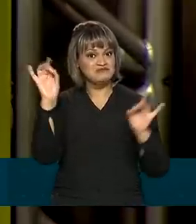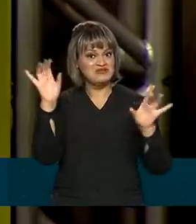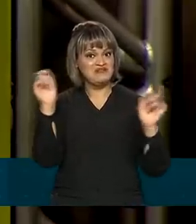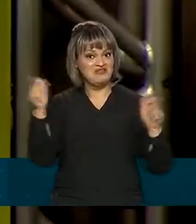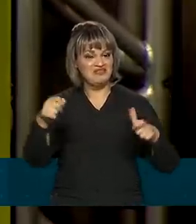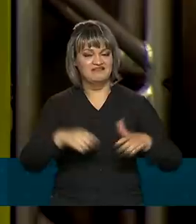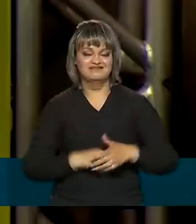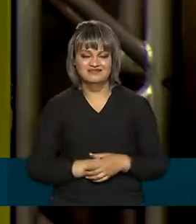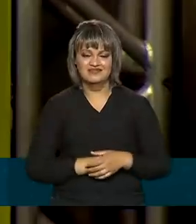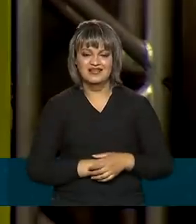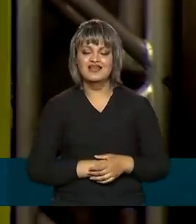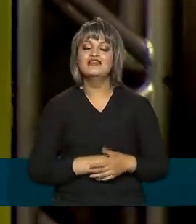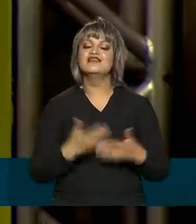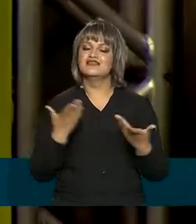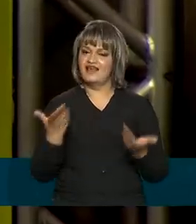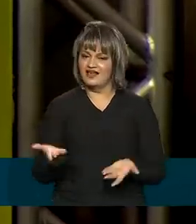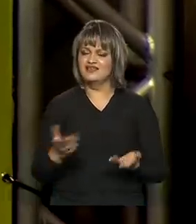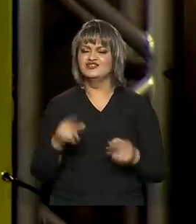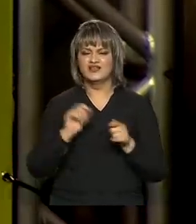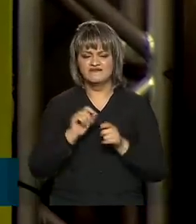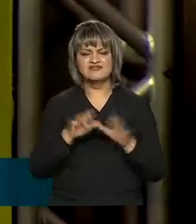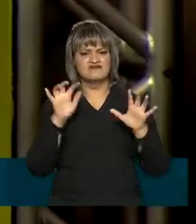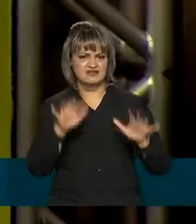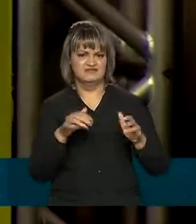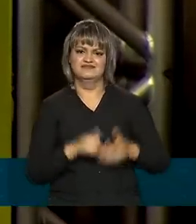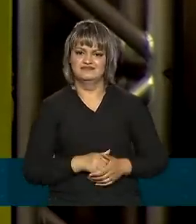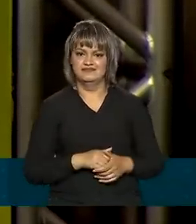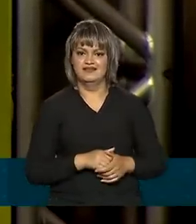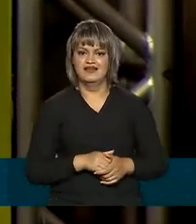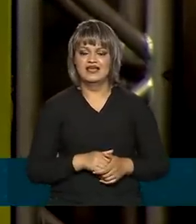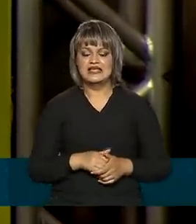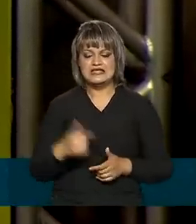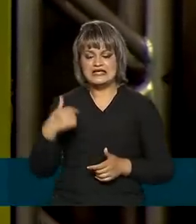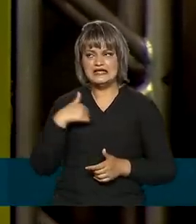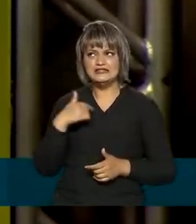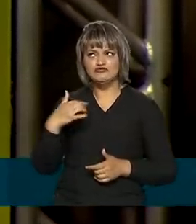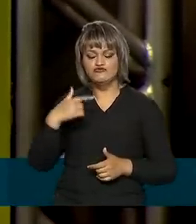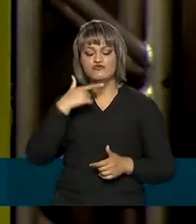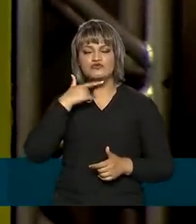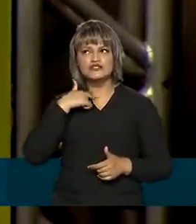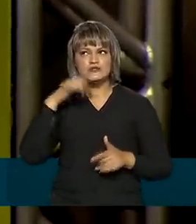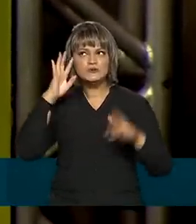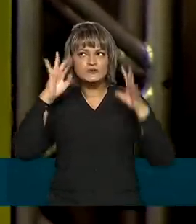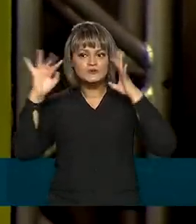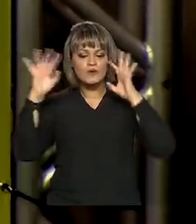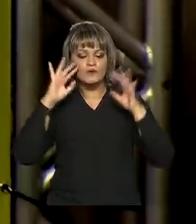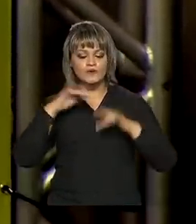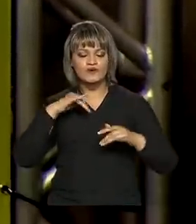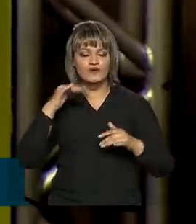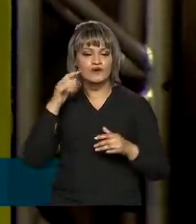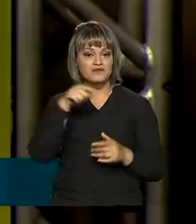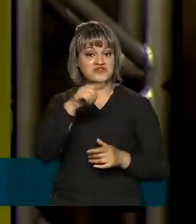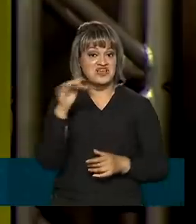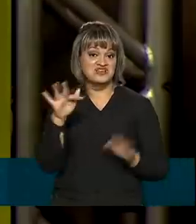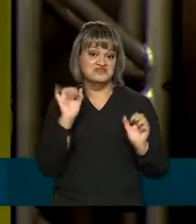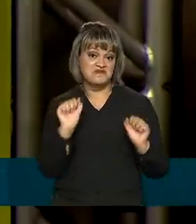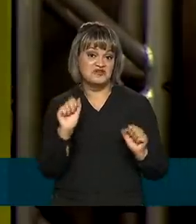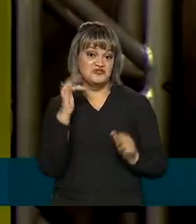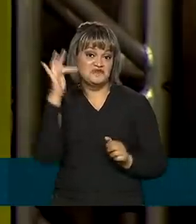especial. E é isso que a gente tem que fazer aqui, trazer de dentro esse sonho de cada um desses futuros